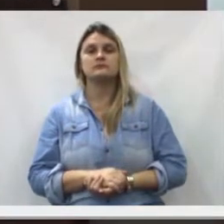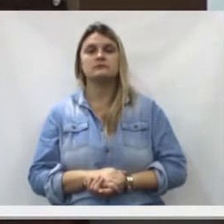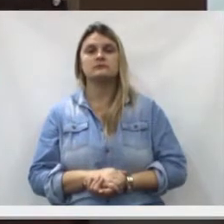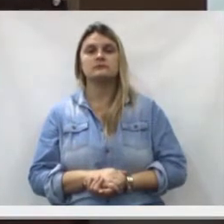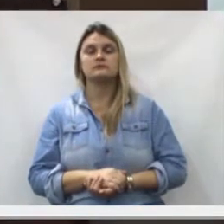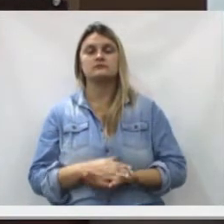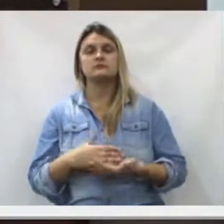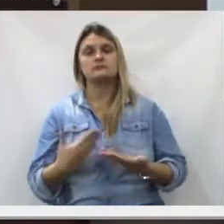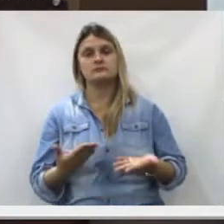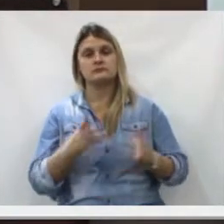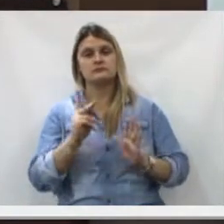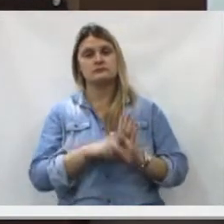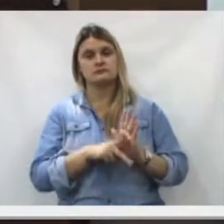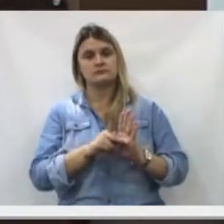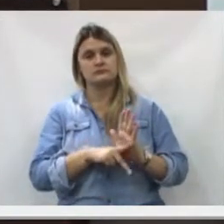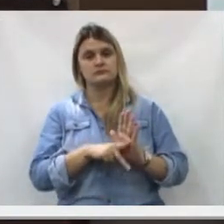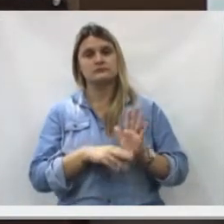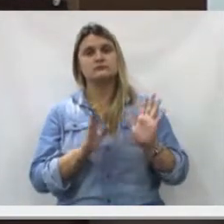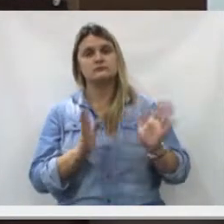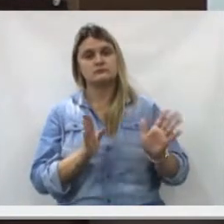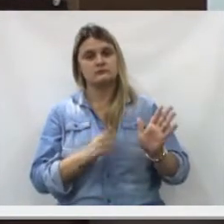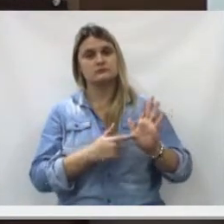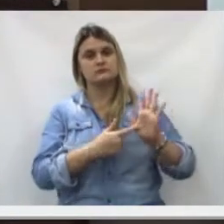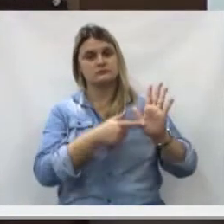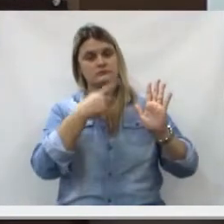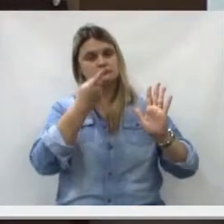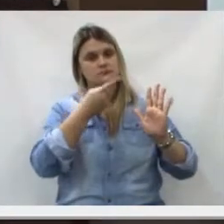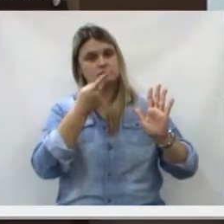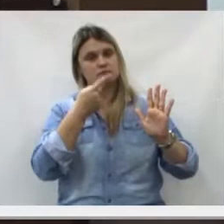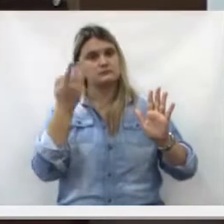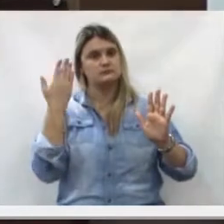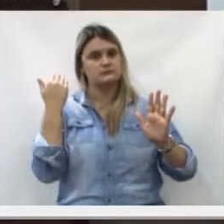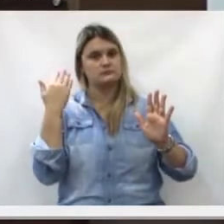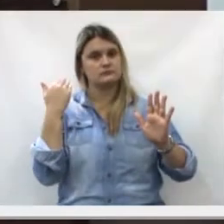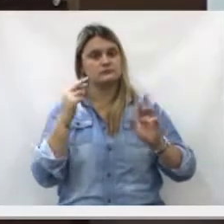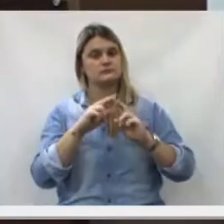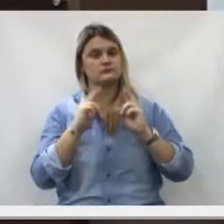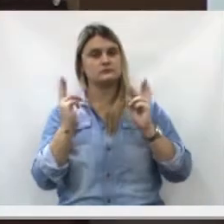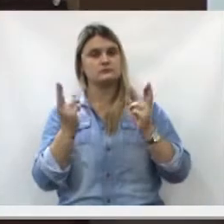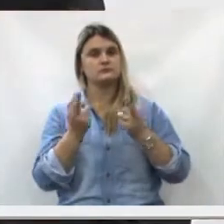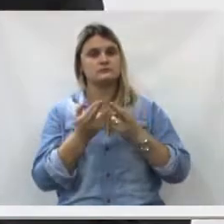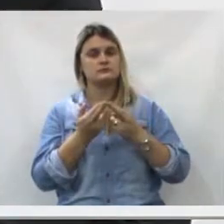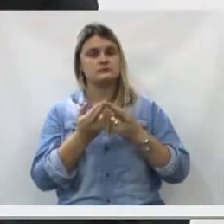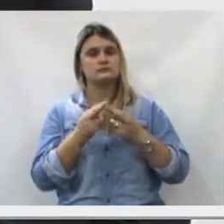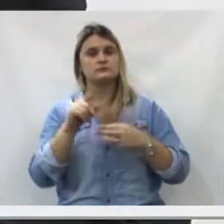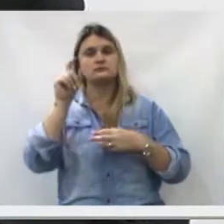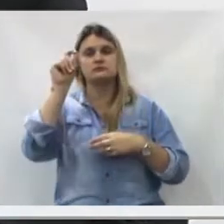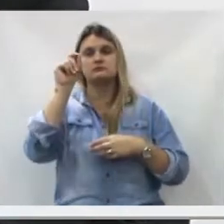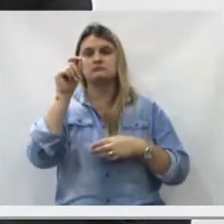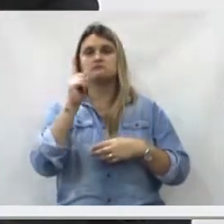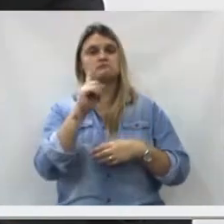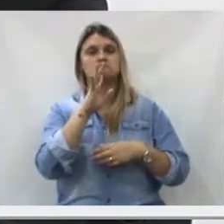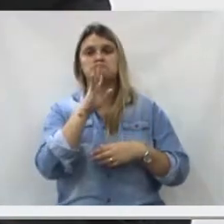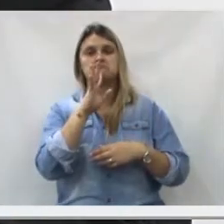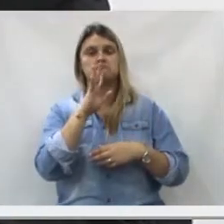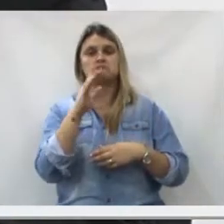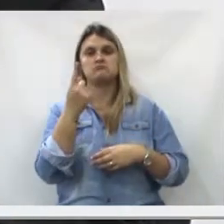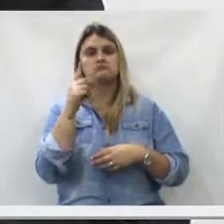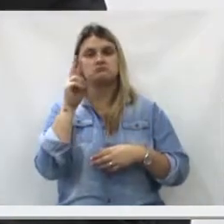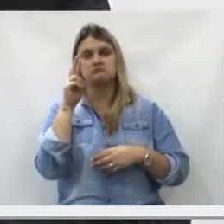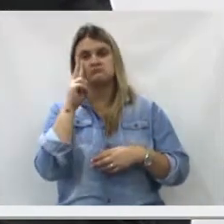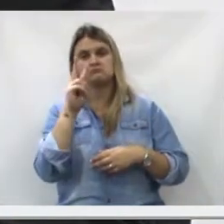internautas que nos acompanham, esse projeto já foi exposto em sessão